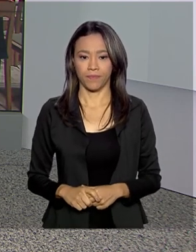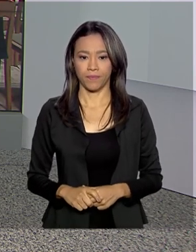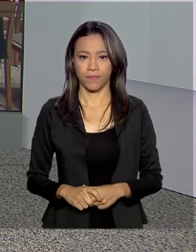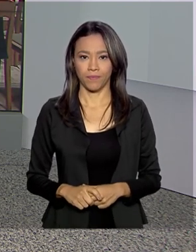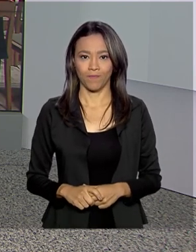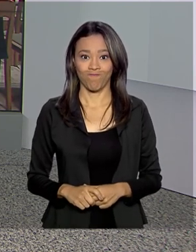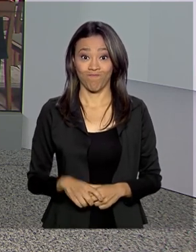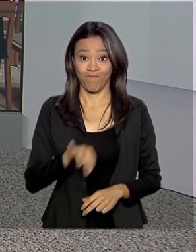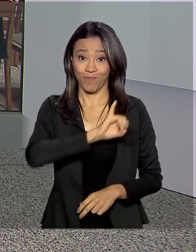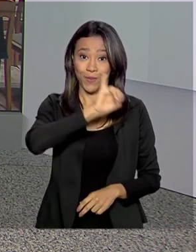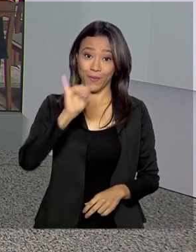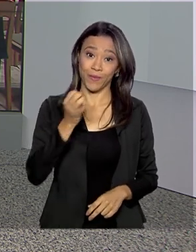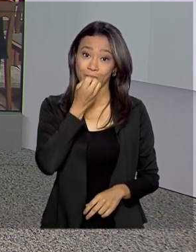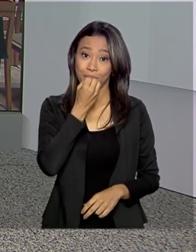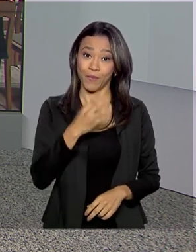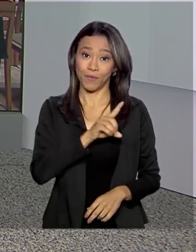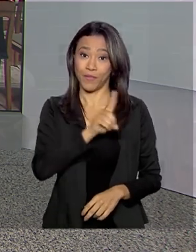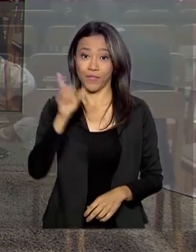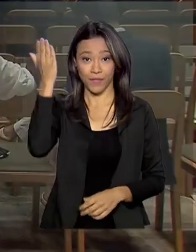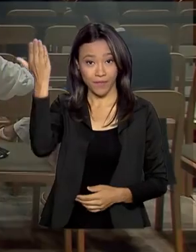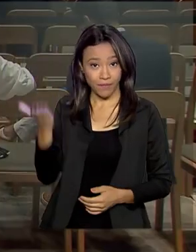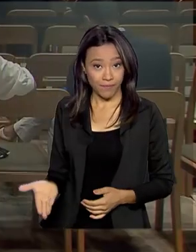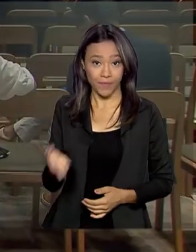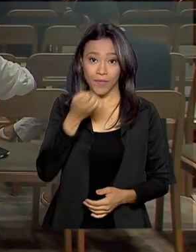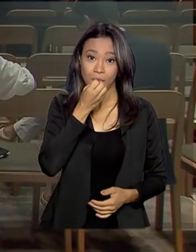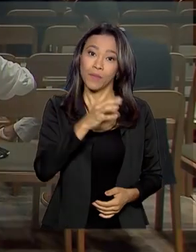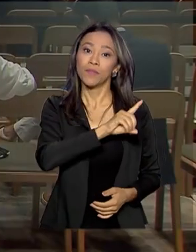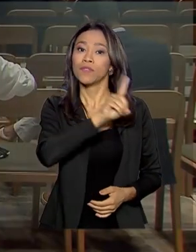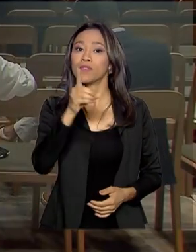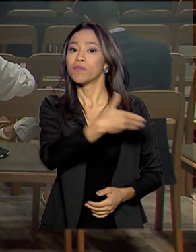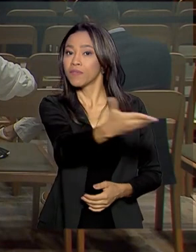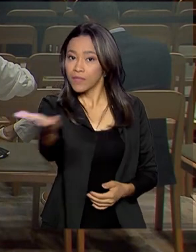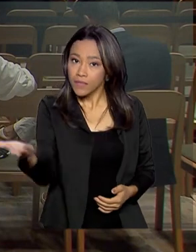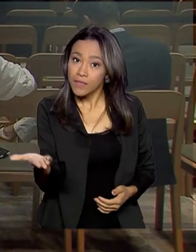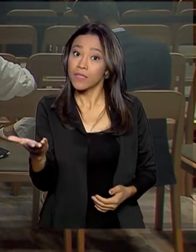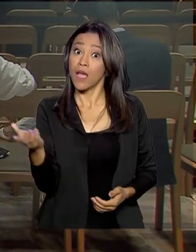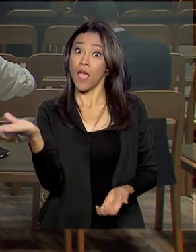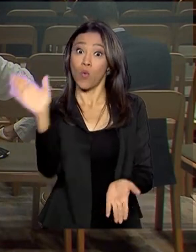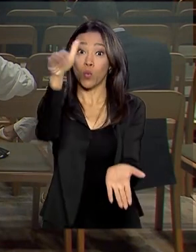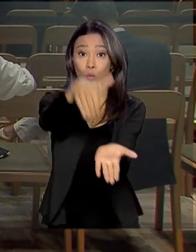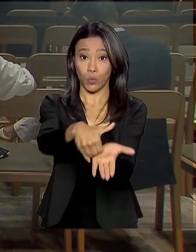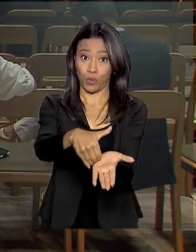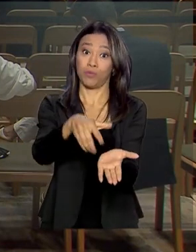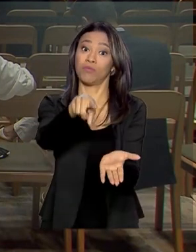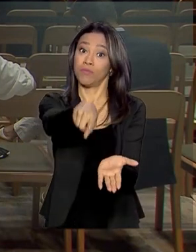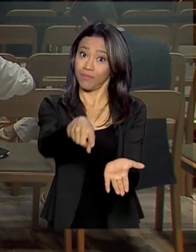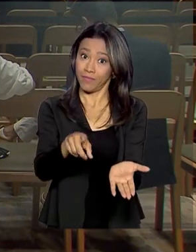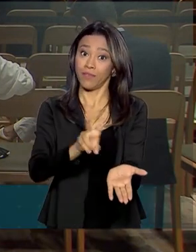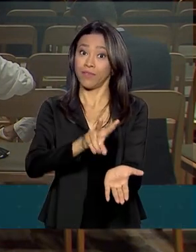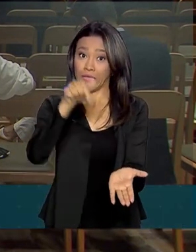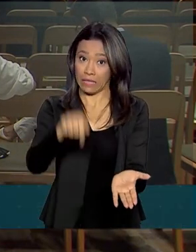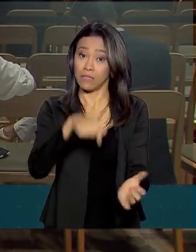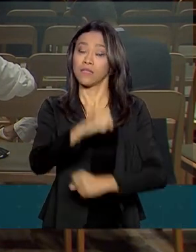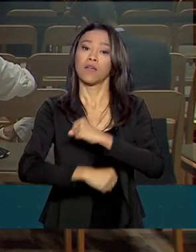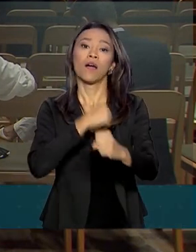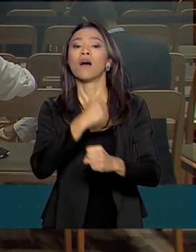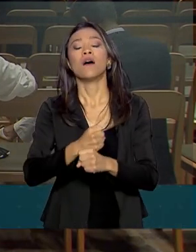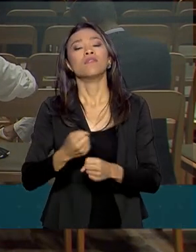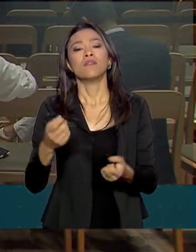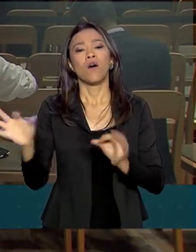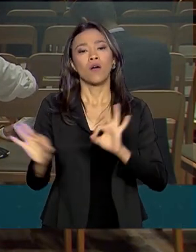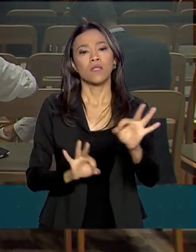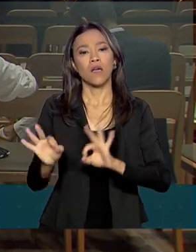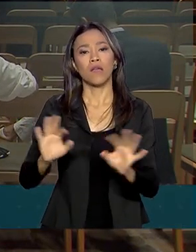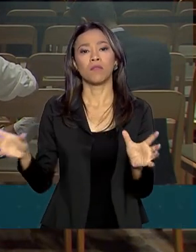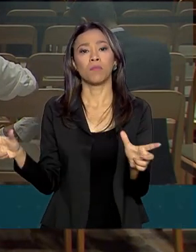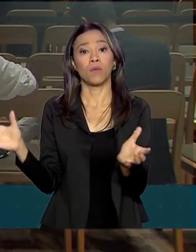Oi, Mara, bom dia pra você, bom dia a todos que nos assistem. O leilão já começou e será o último do ano feito pela ANP. A sexta rodada de partilha de